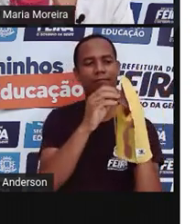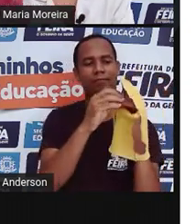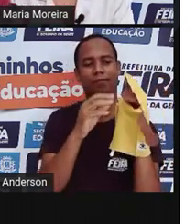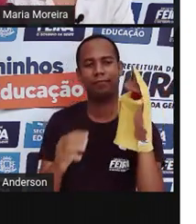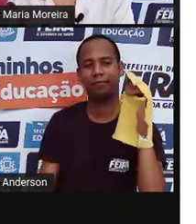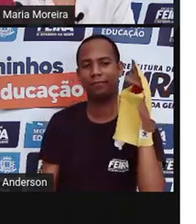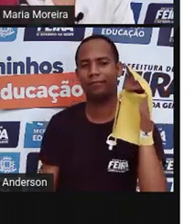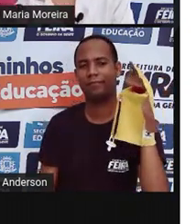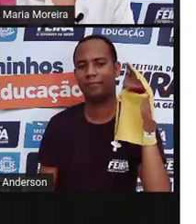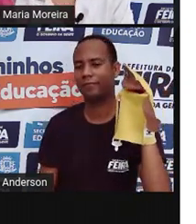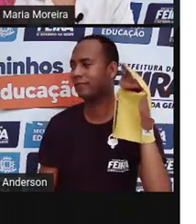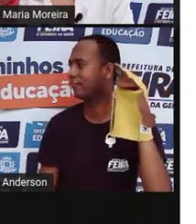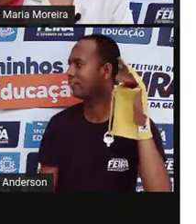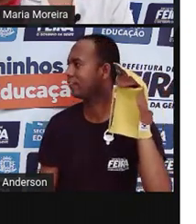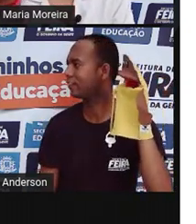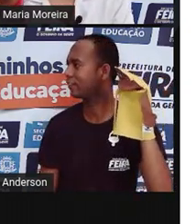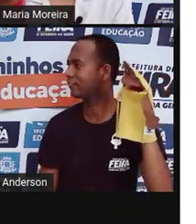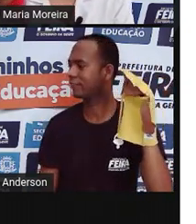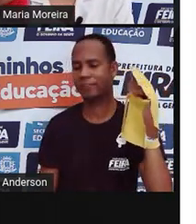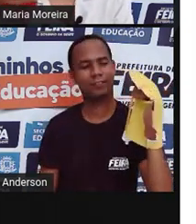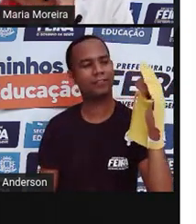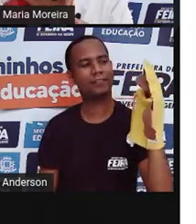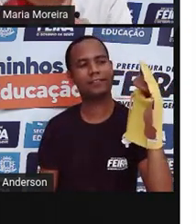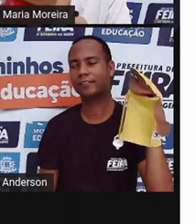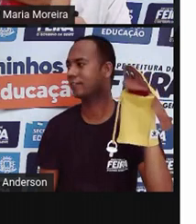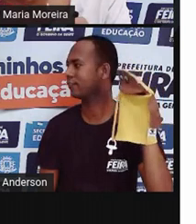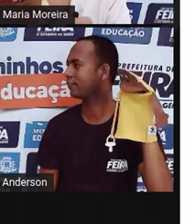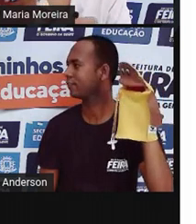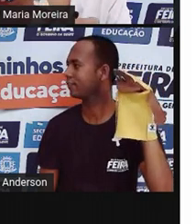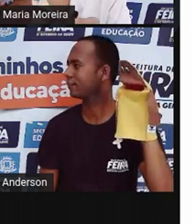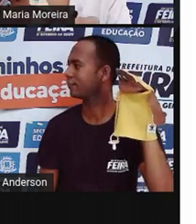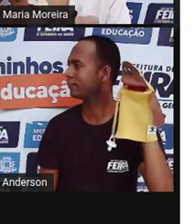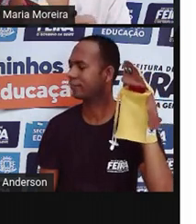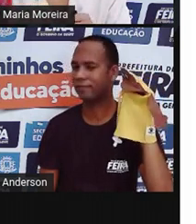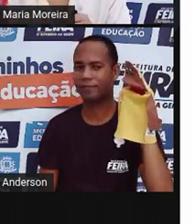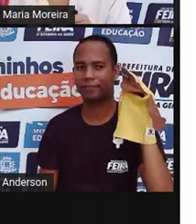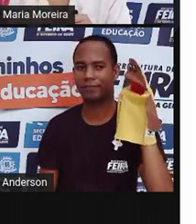Maria e quem? Vamos mandar o nome. Ah, outra é Josefina, esse aqui vai ser?